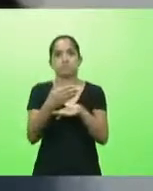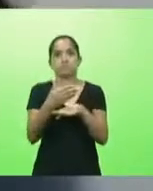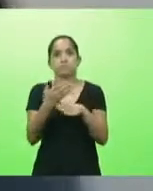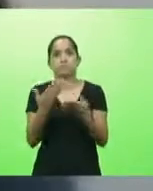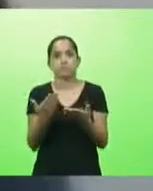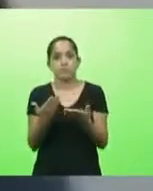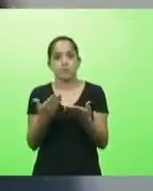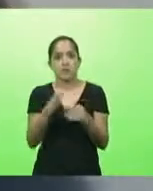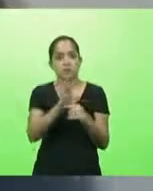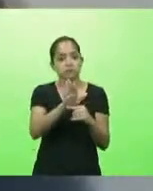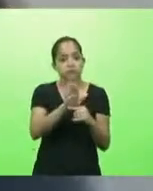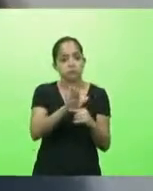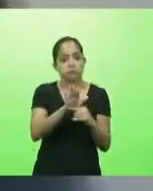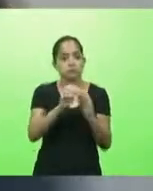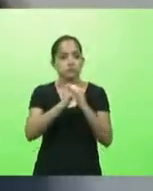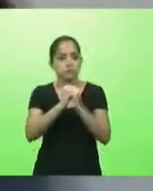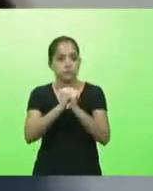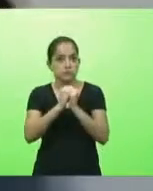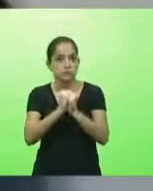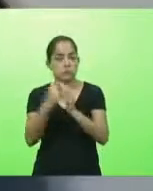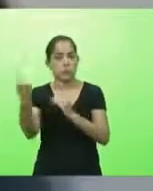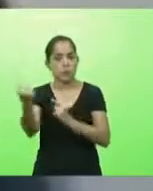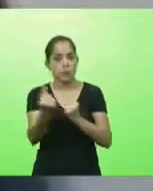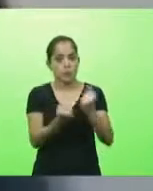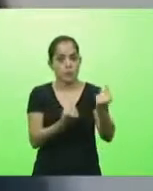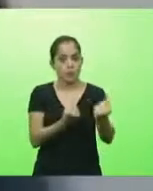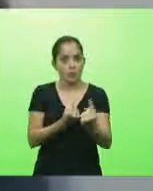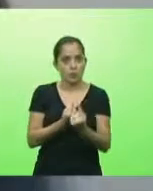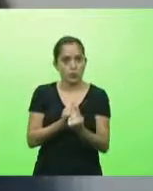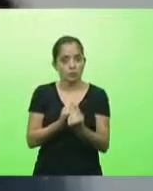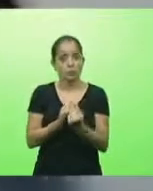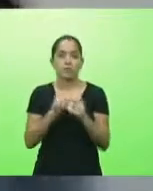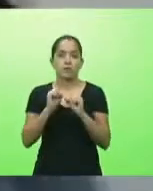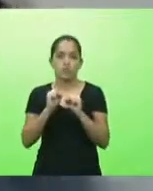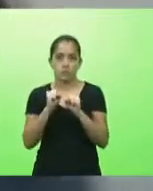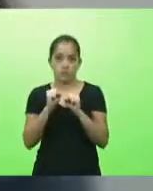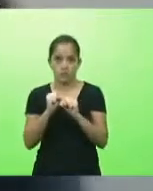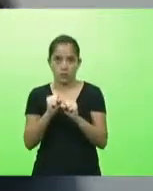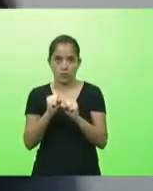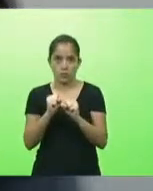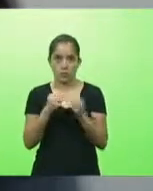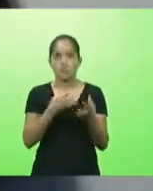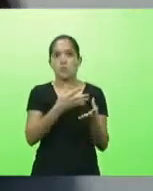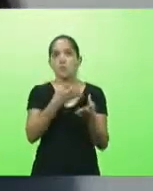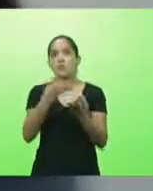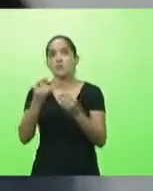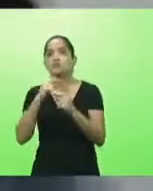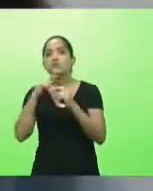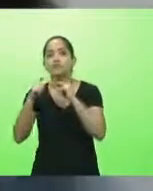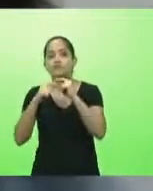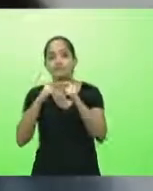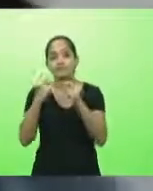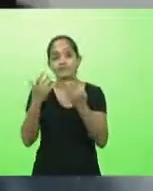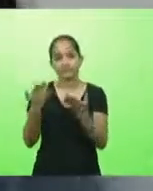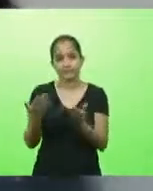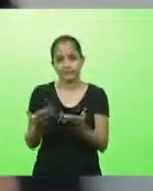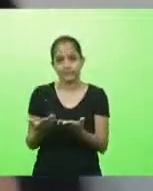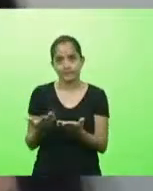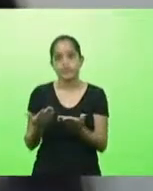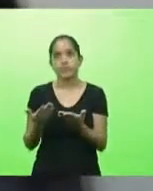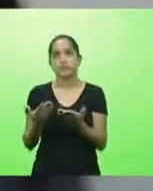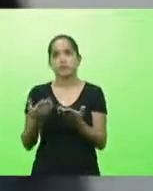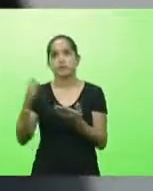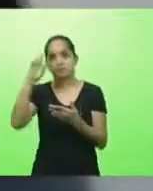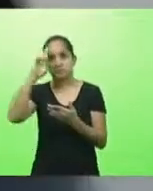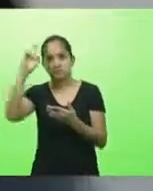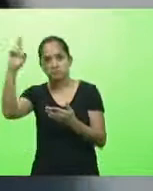uma oração individualmente poderá ser feito porque muitos estão em dúvida dizendo que as autoridades